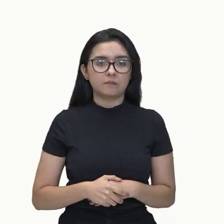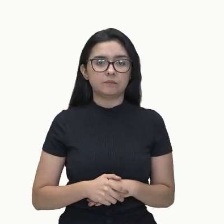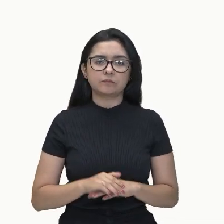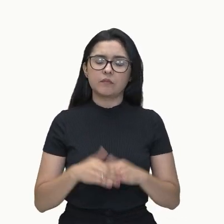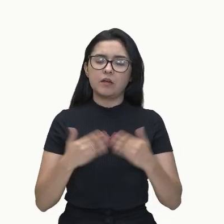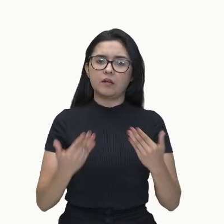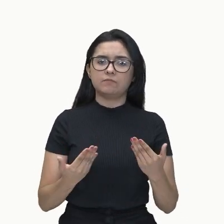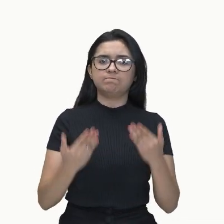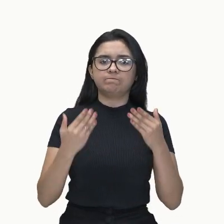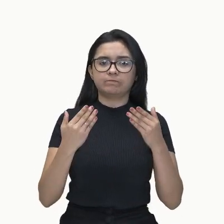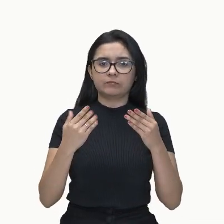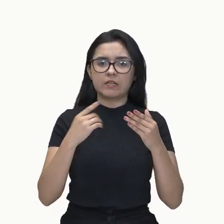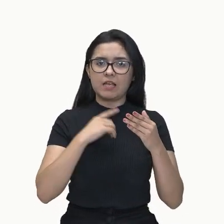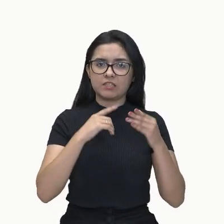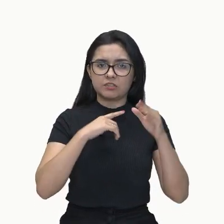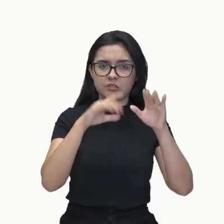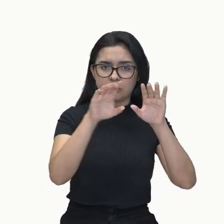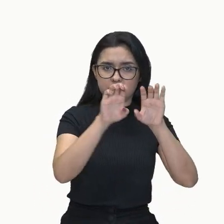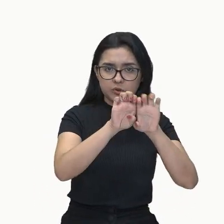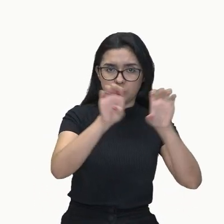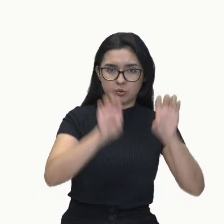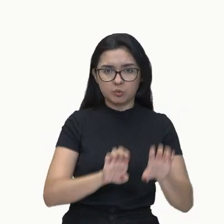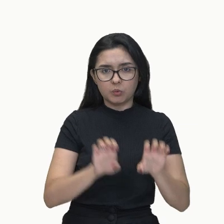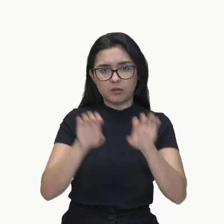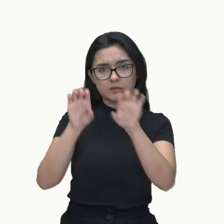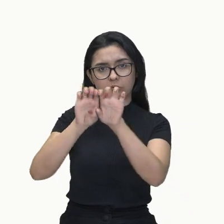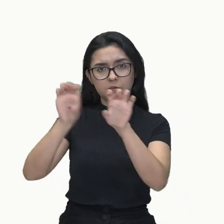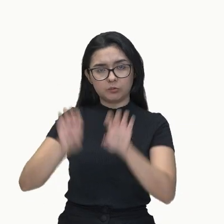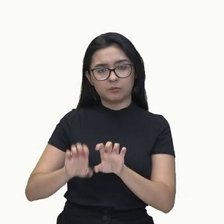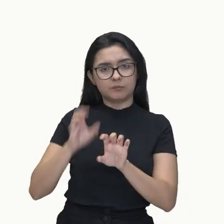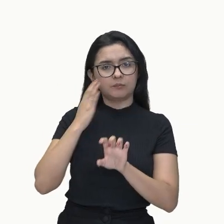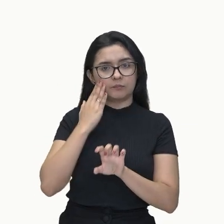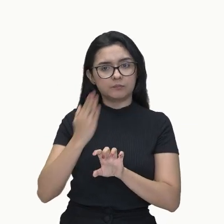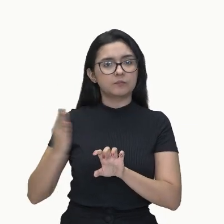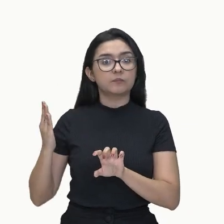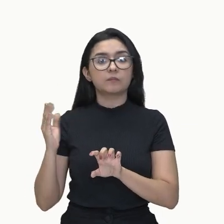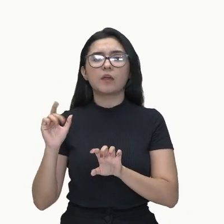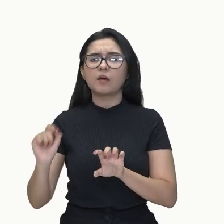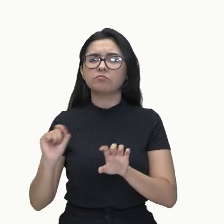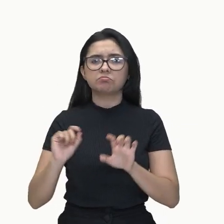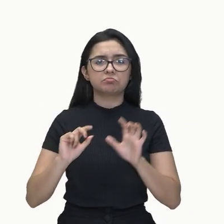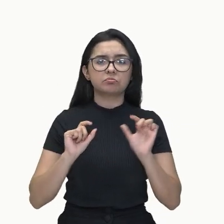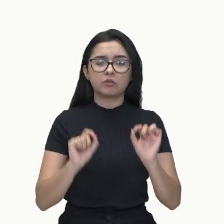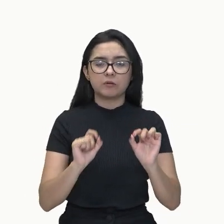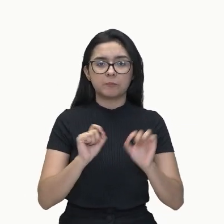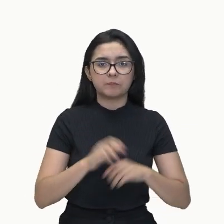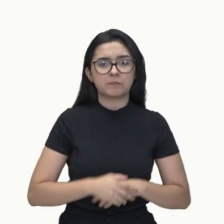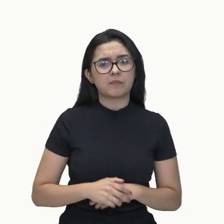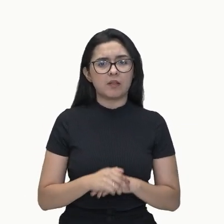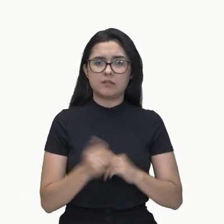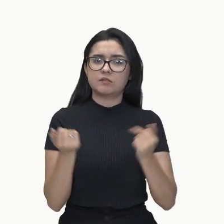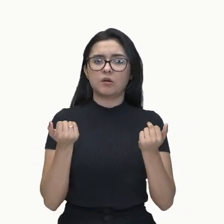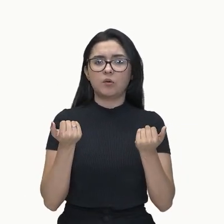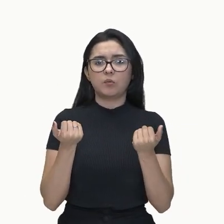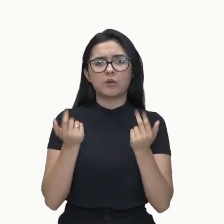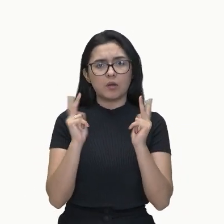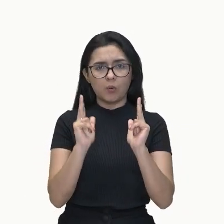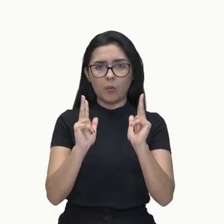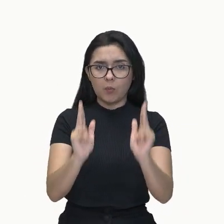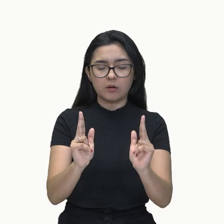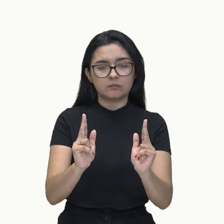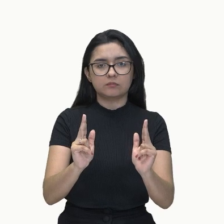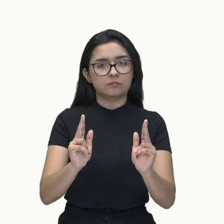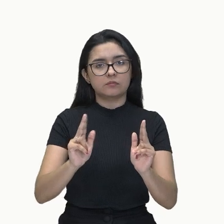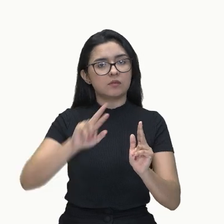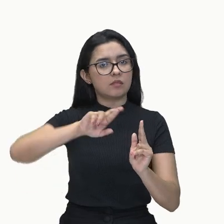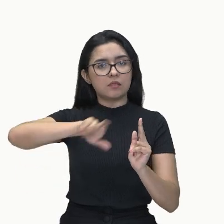estruturas, essas estruturas, elas são o quê? Elas são iguais, mas não. Então,